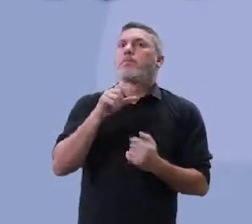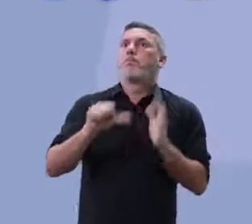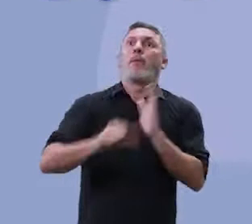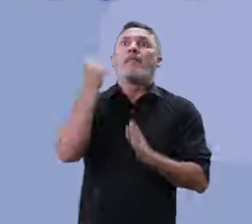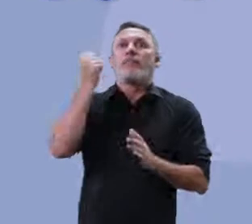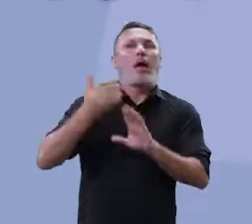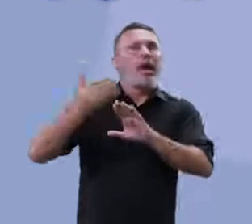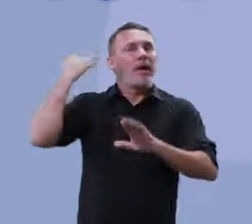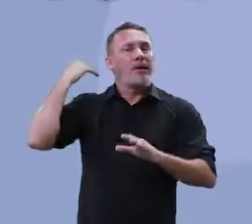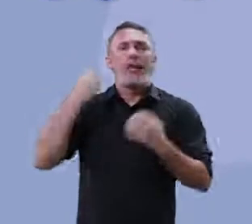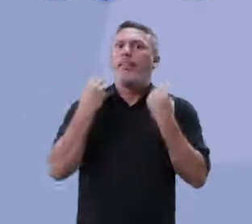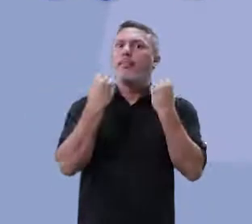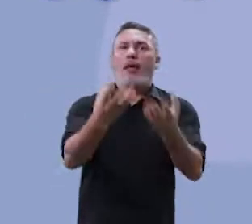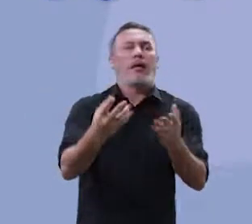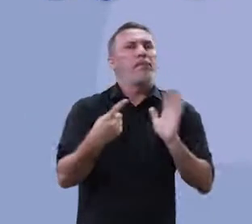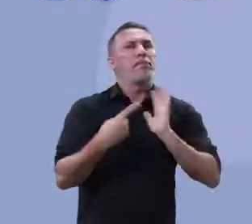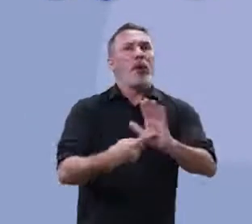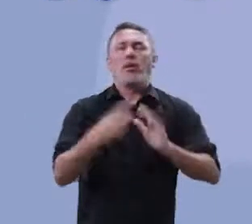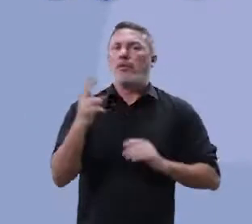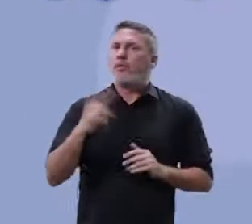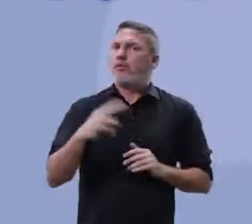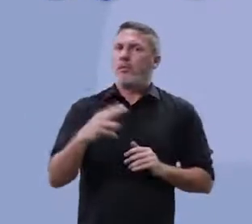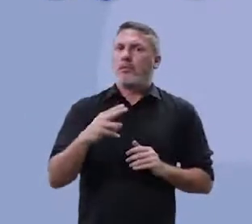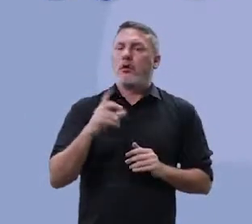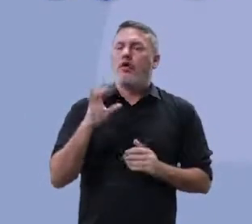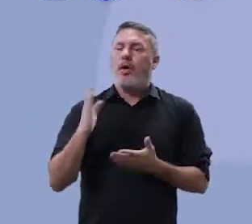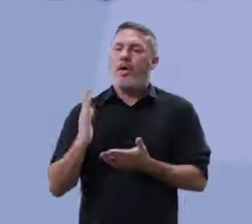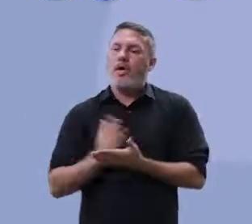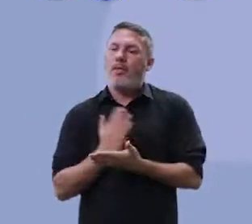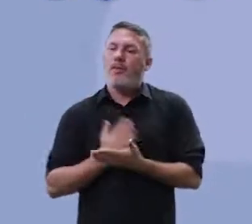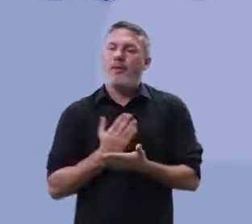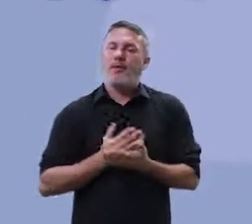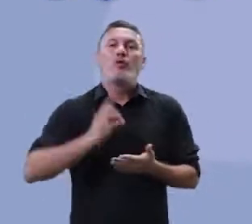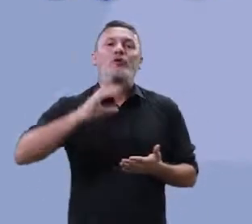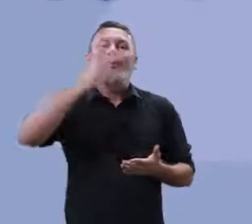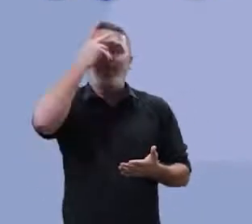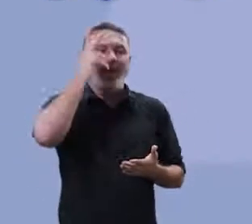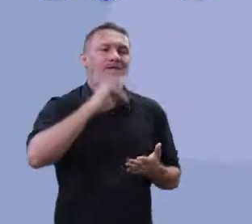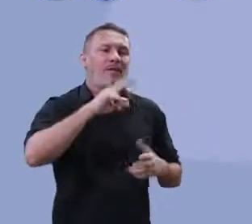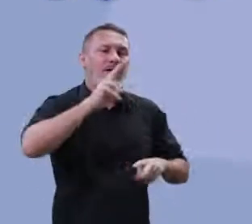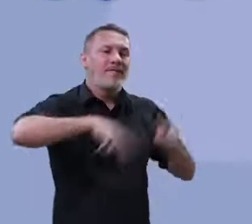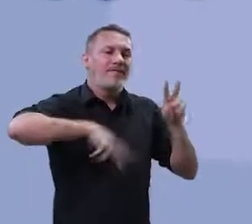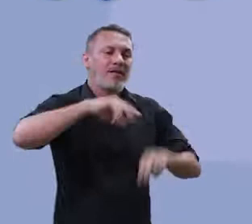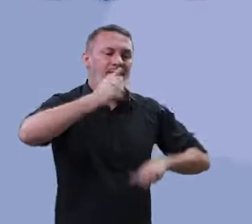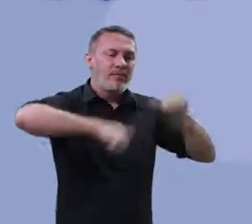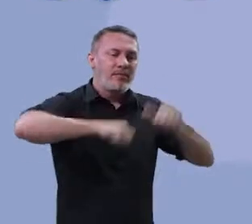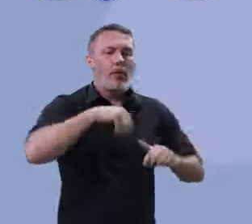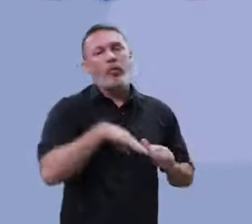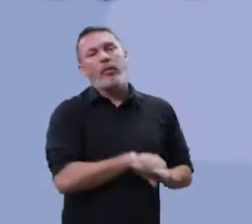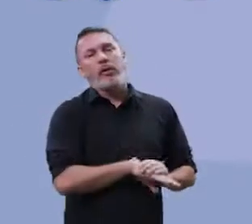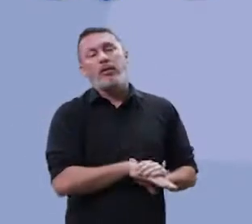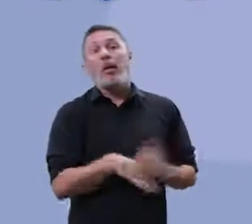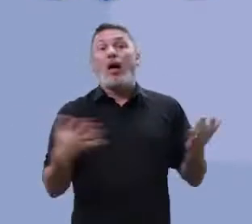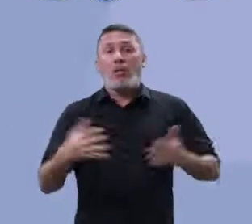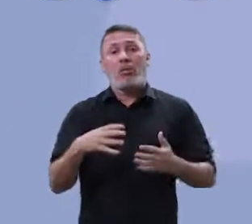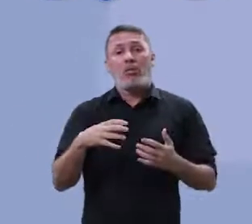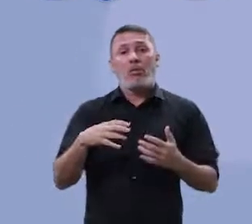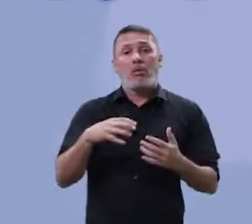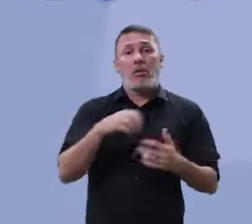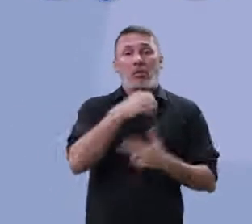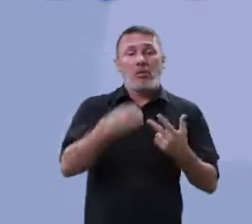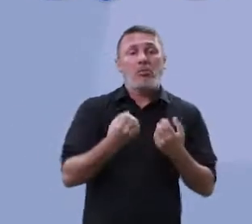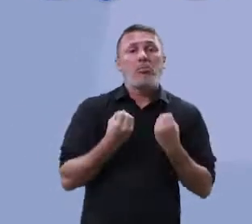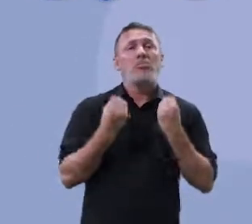esse caderno, que até então era apenas para quem ia corrigir o seu texto? Sim, ele